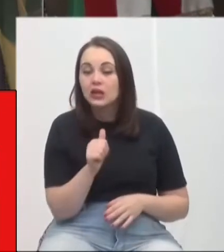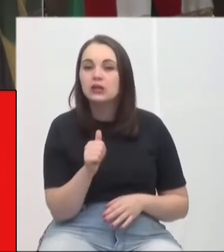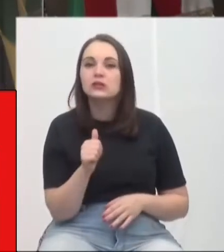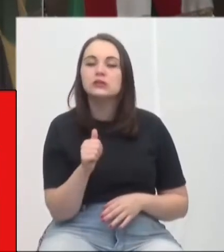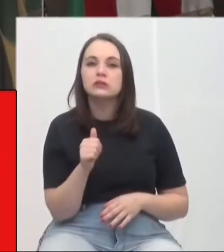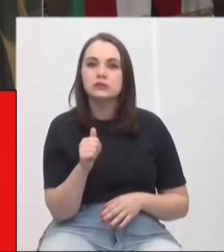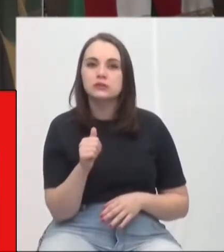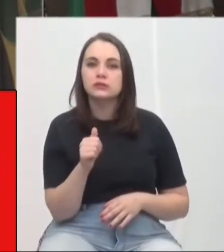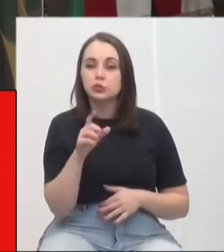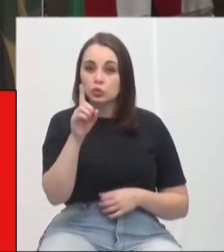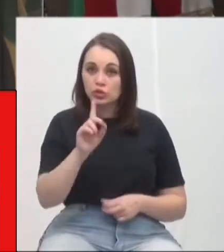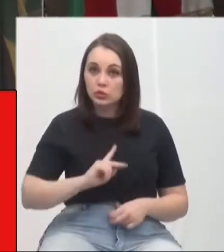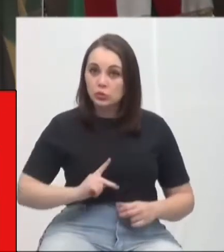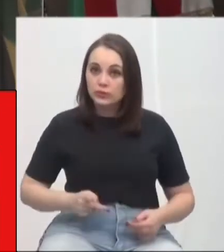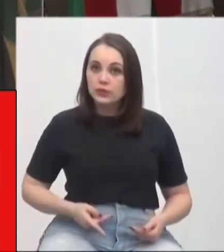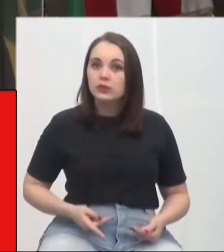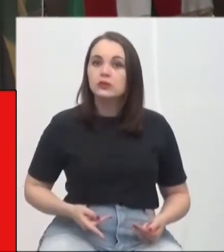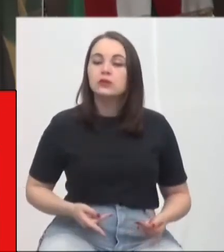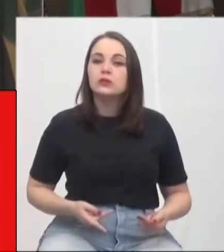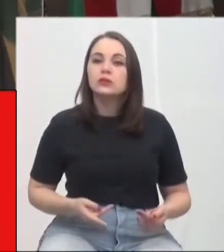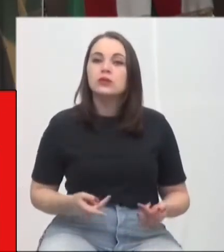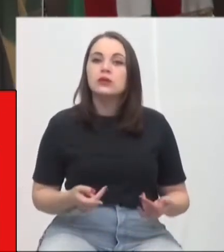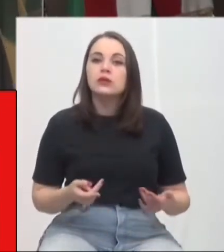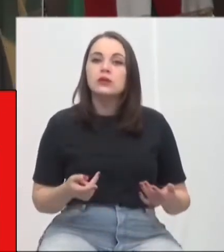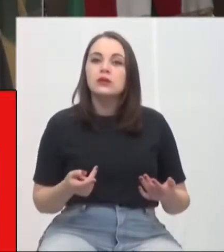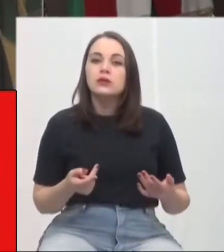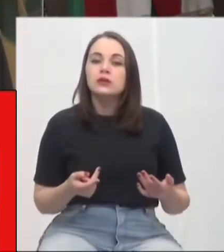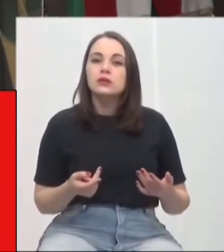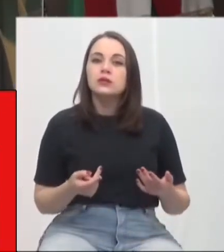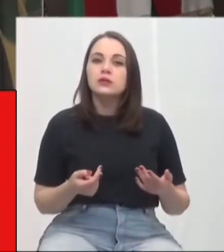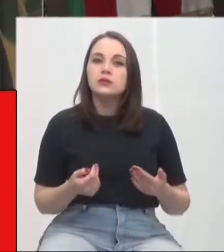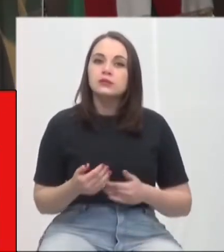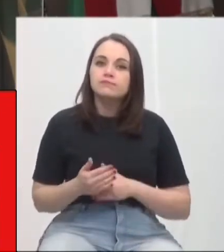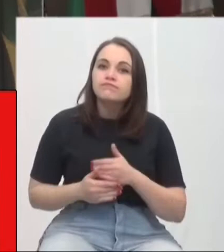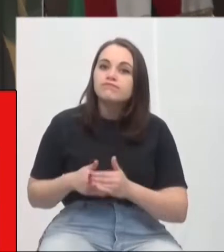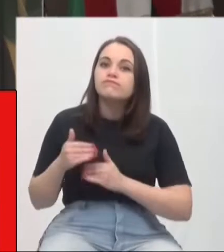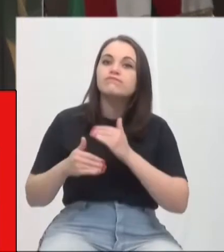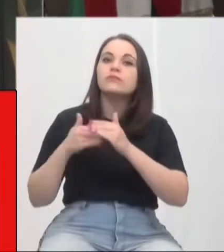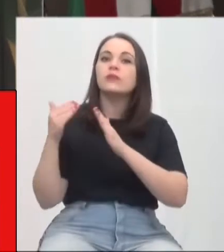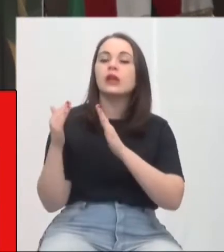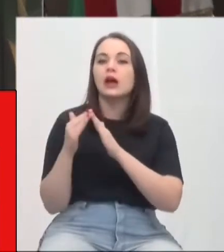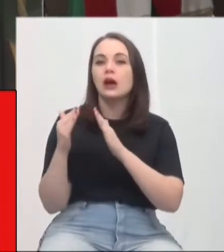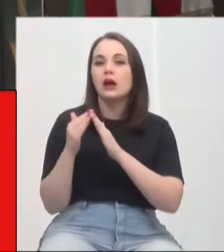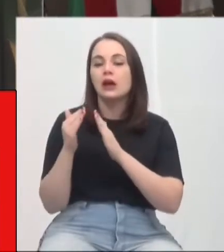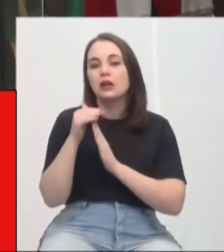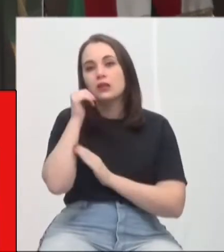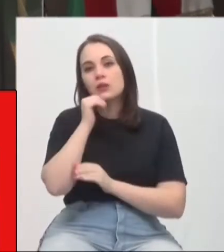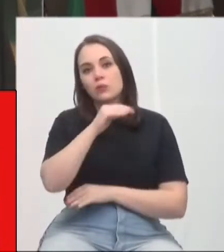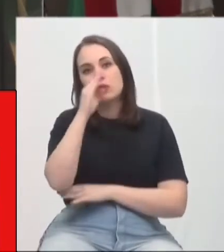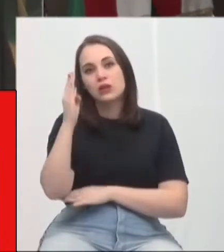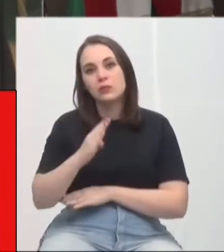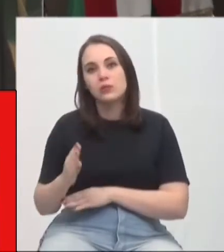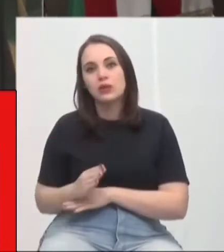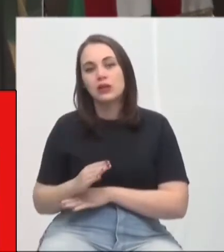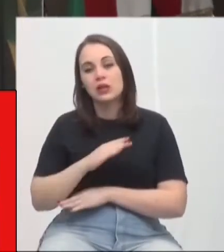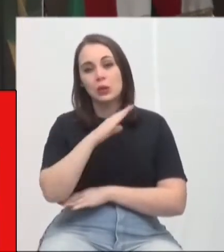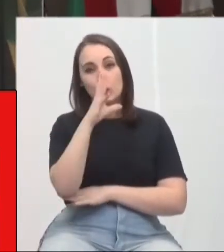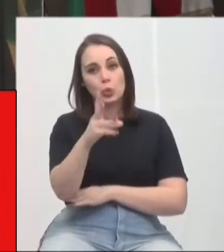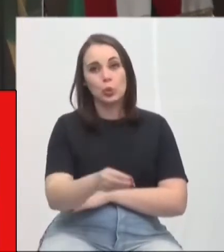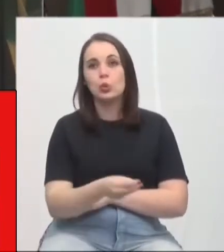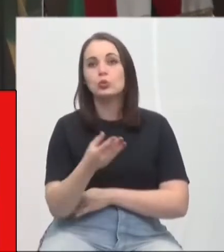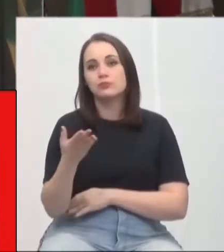Ministério dos Direitos Humanos, trazer a construção das casas da mulher brasileira a nível nacional.